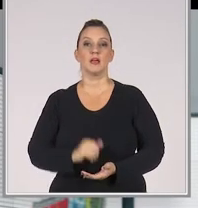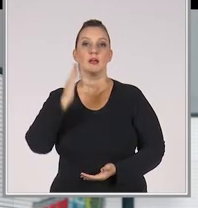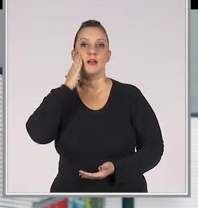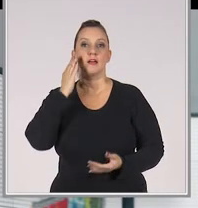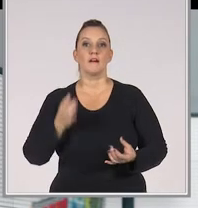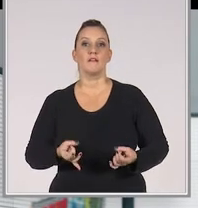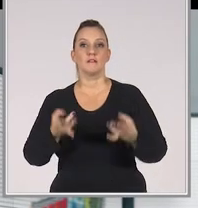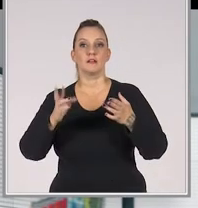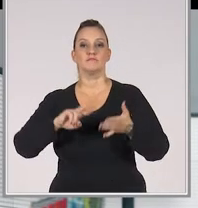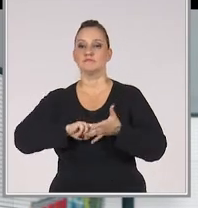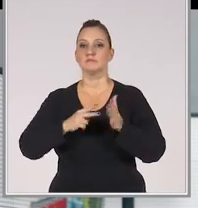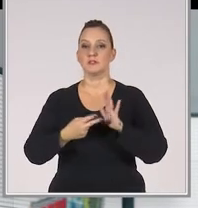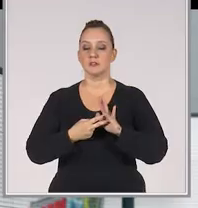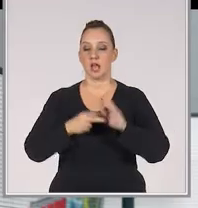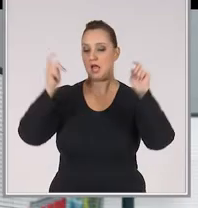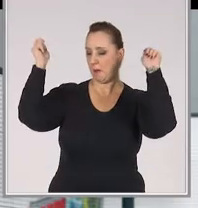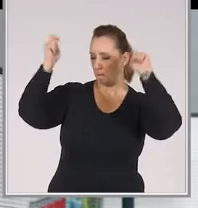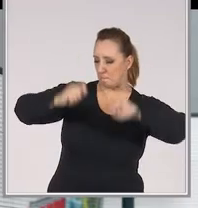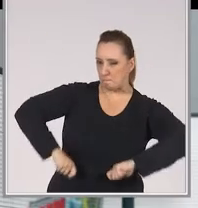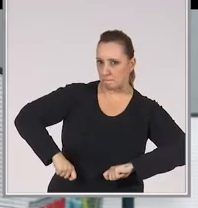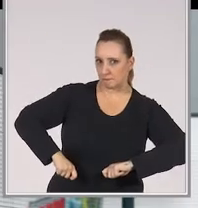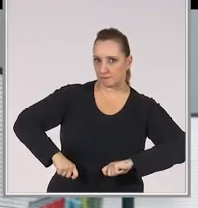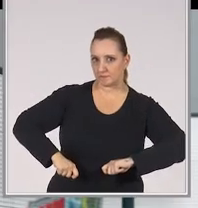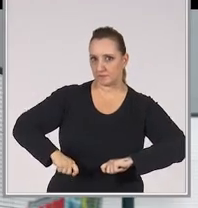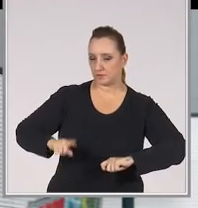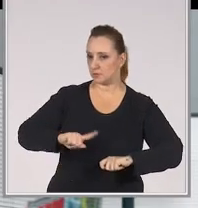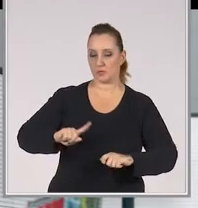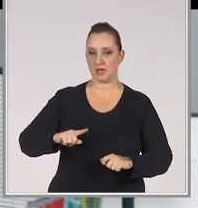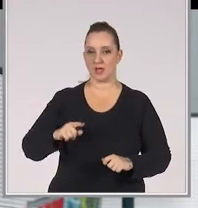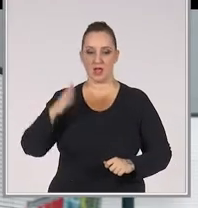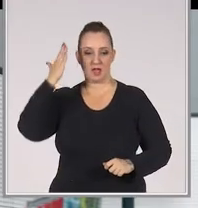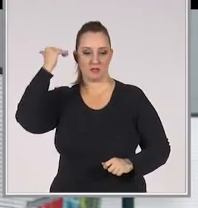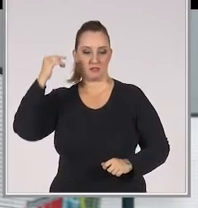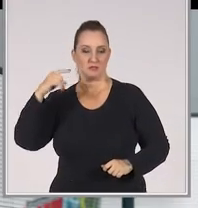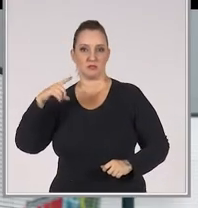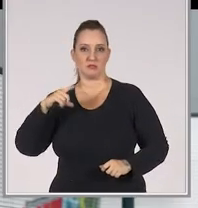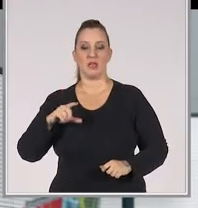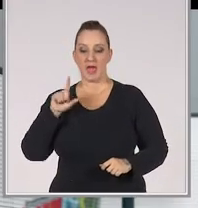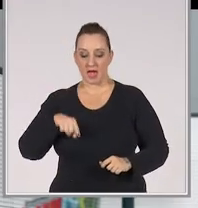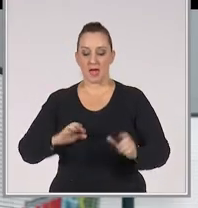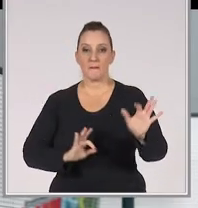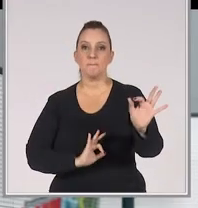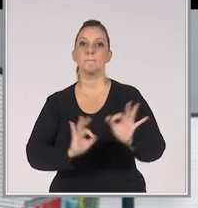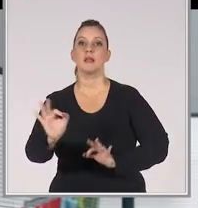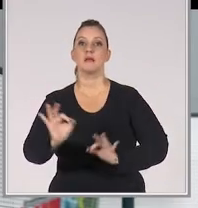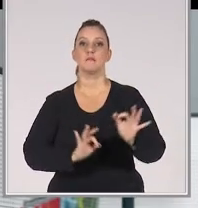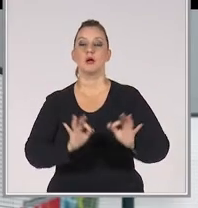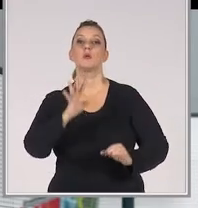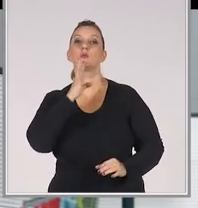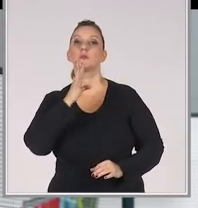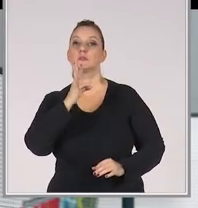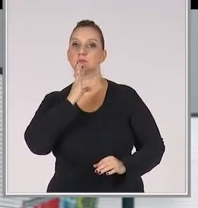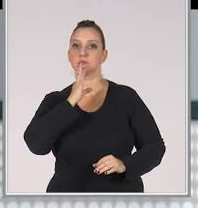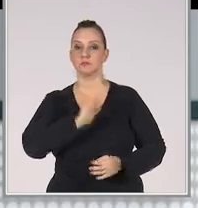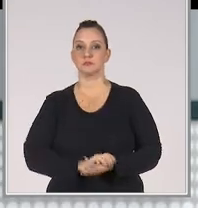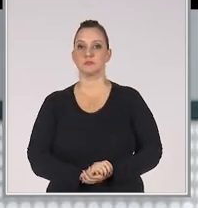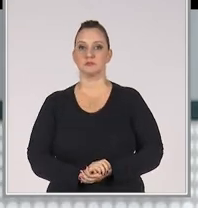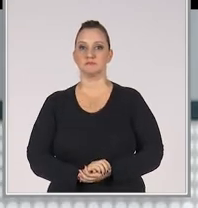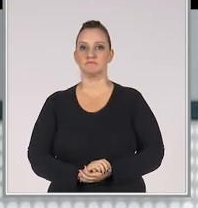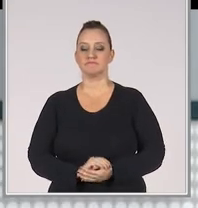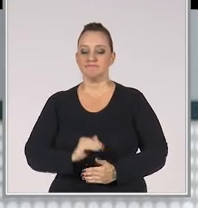Saber vender não é questão de aptidão, nem de talento. É preparo, conhecimento.